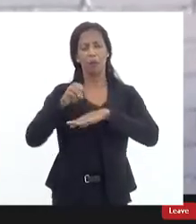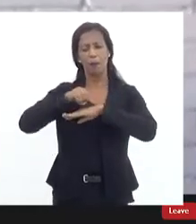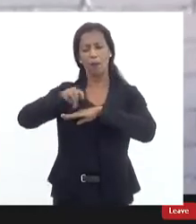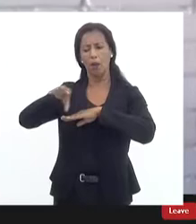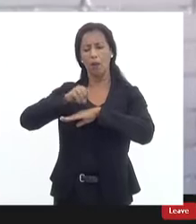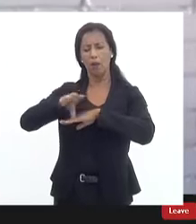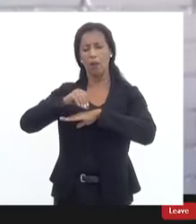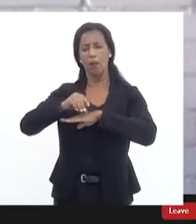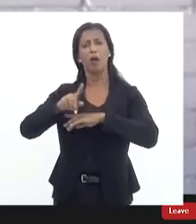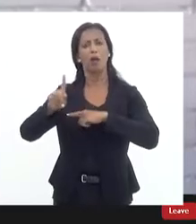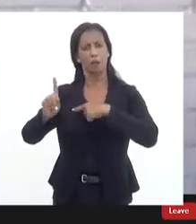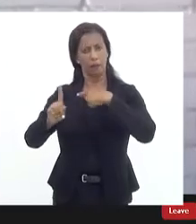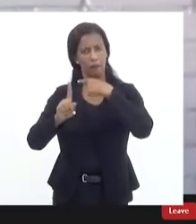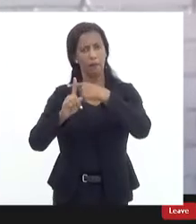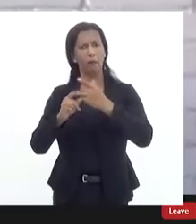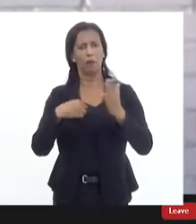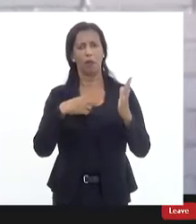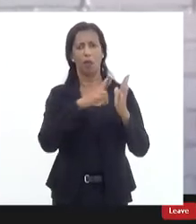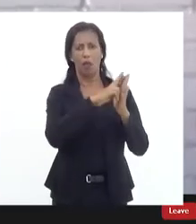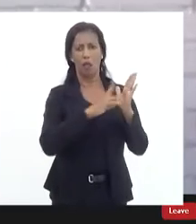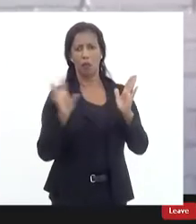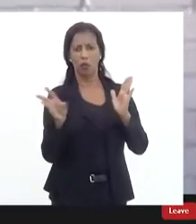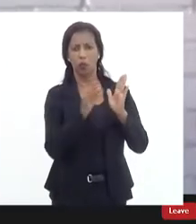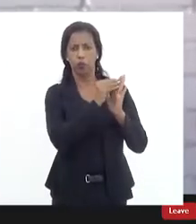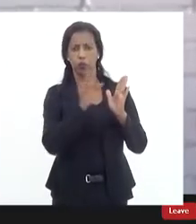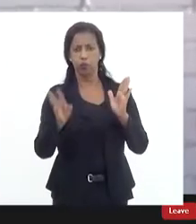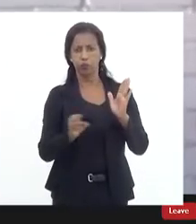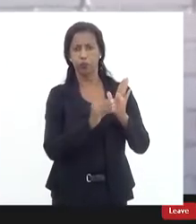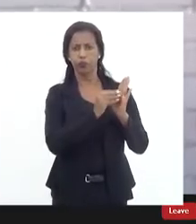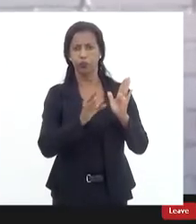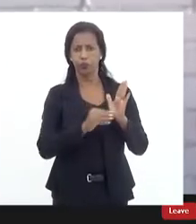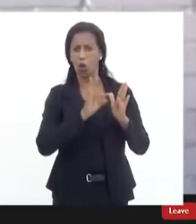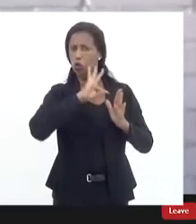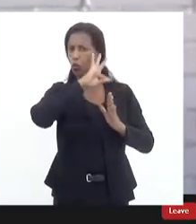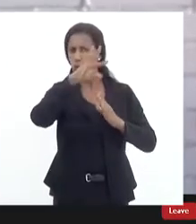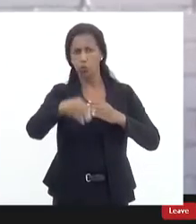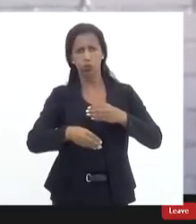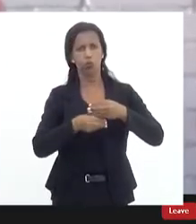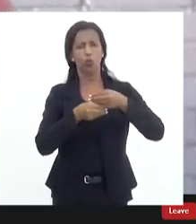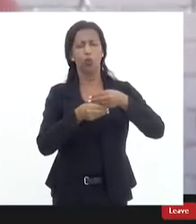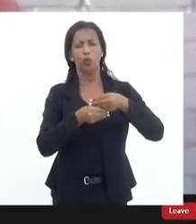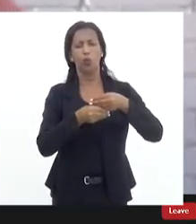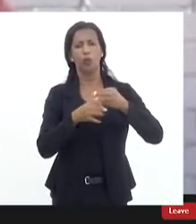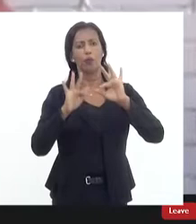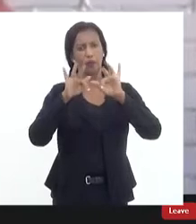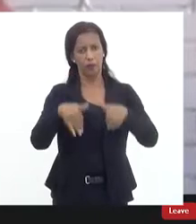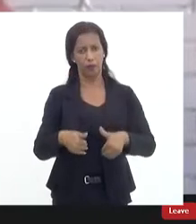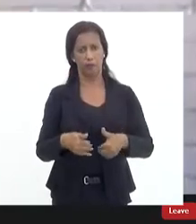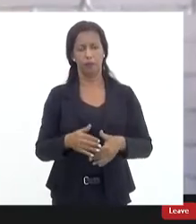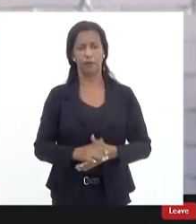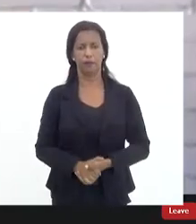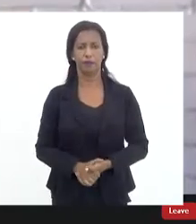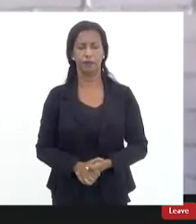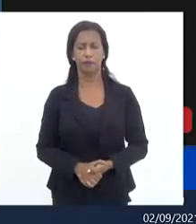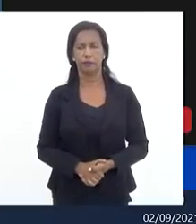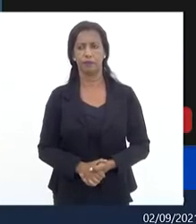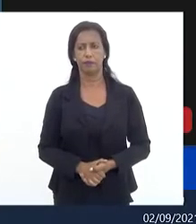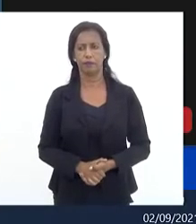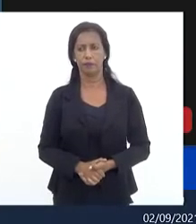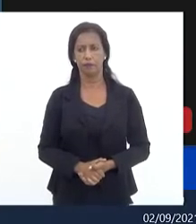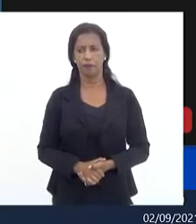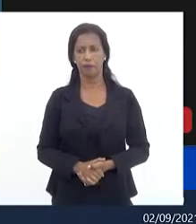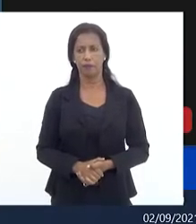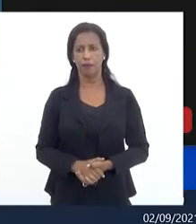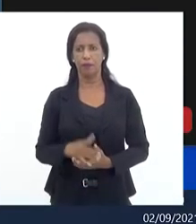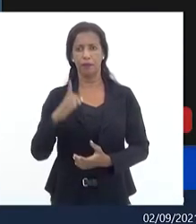também vai acrescer ao relatório então tudo aqui citado entra no nosso relatório final deputada